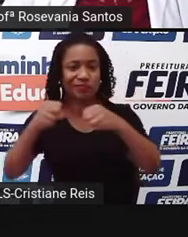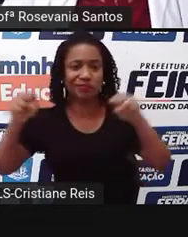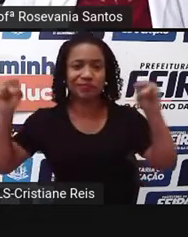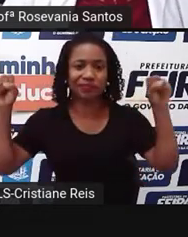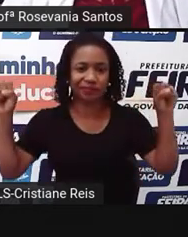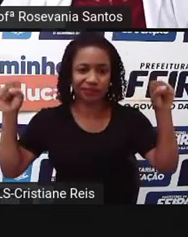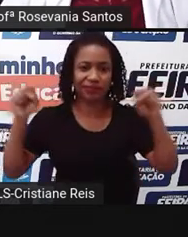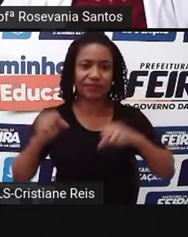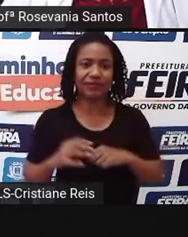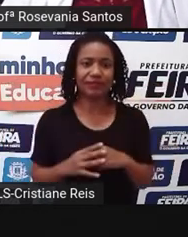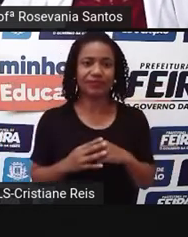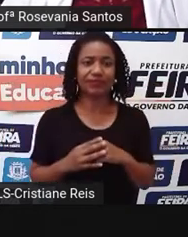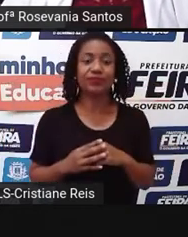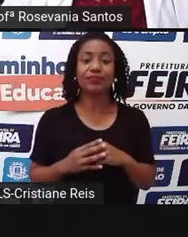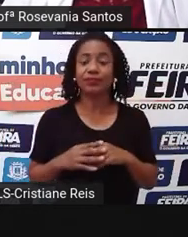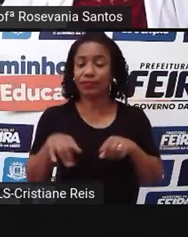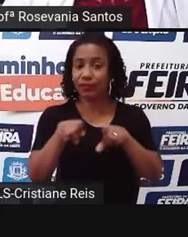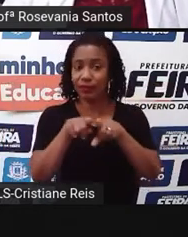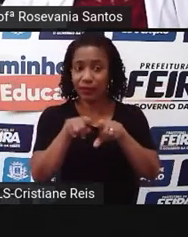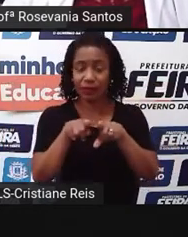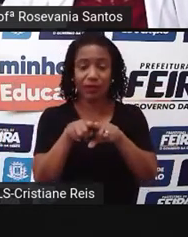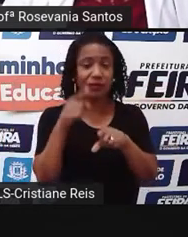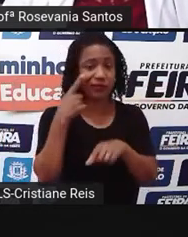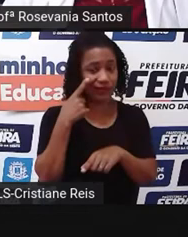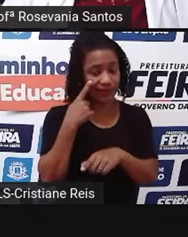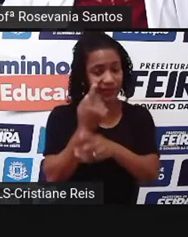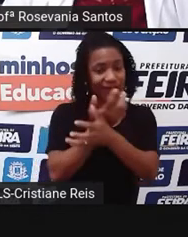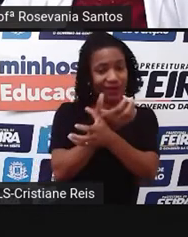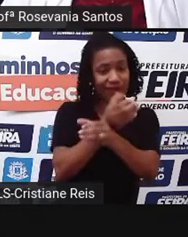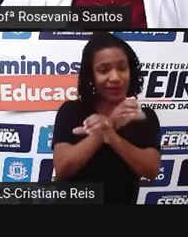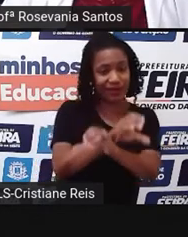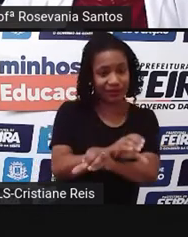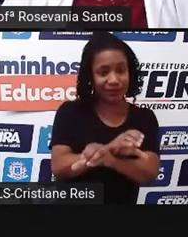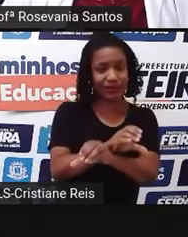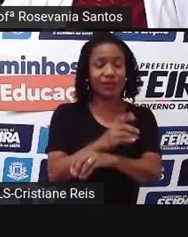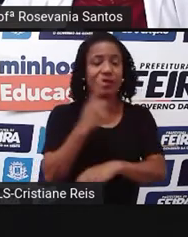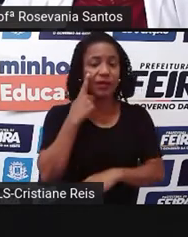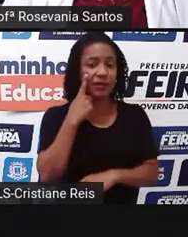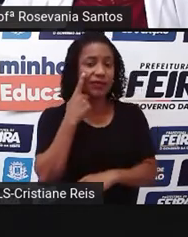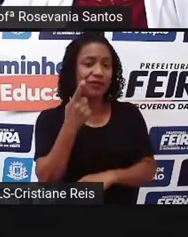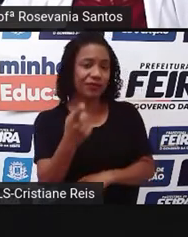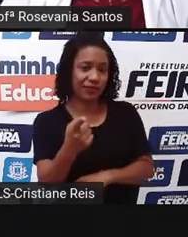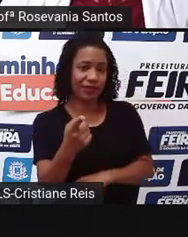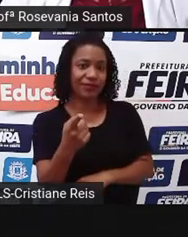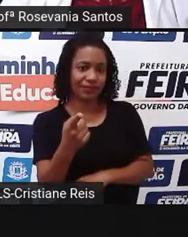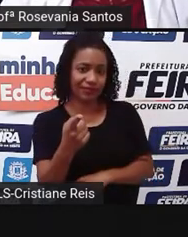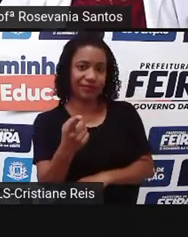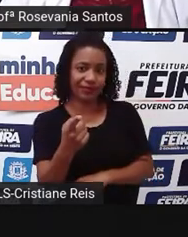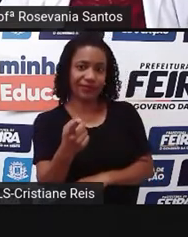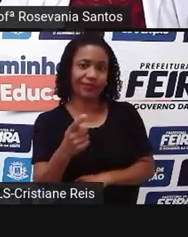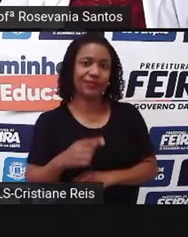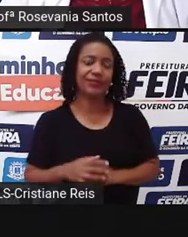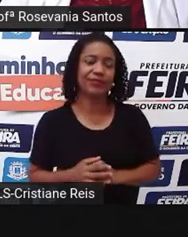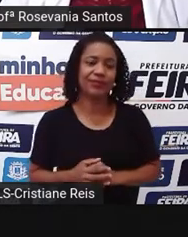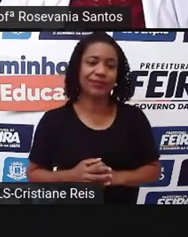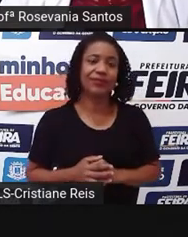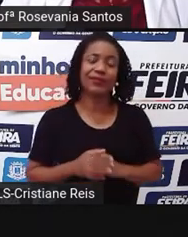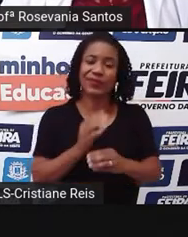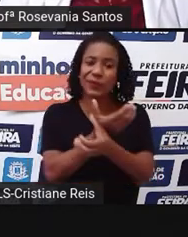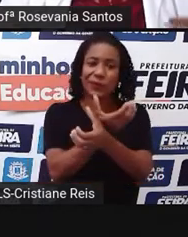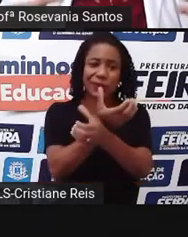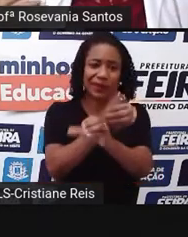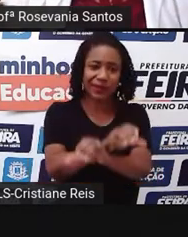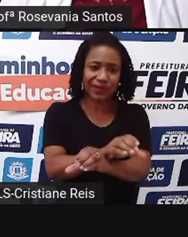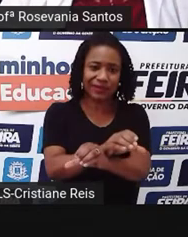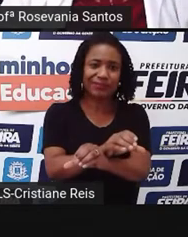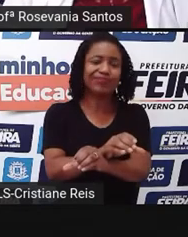chamando a atenção, né? Pra gente também, a área da Caatinga, quase a metade dela já foi desmatada. E já é um ambiente, embora dizer assim,